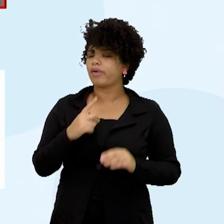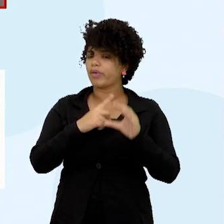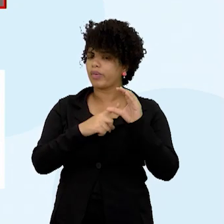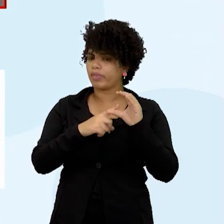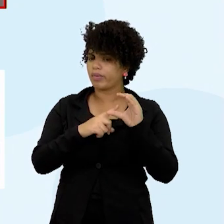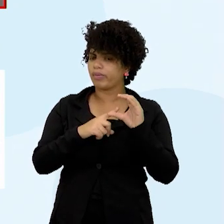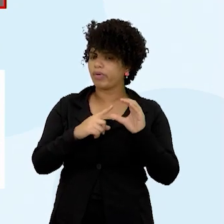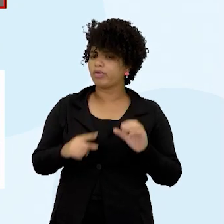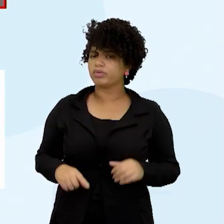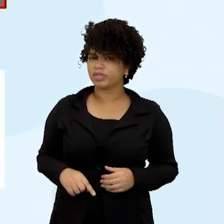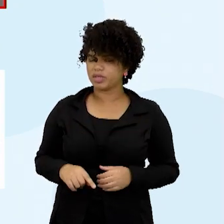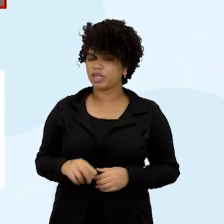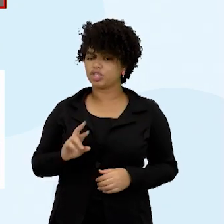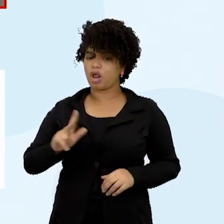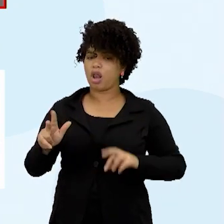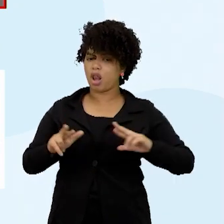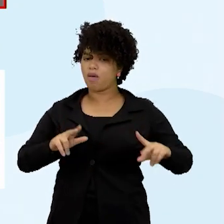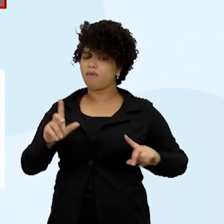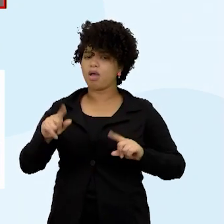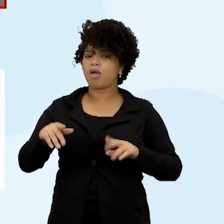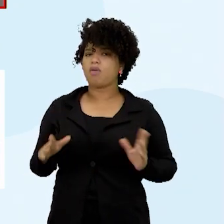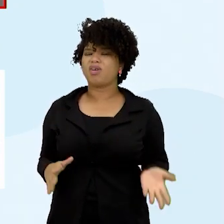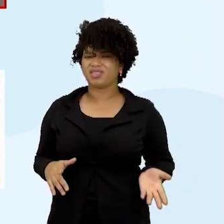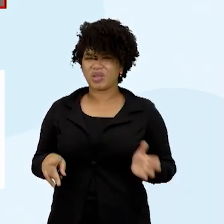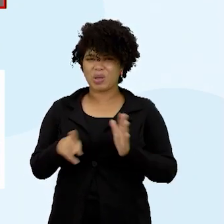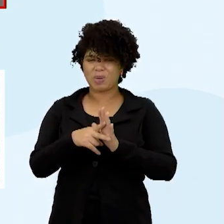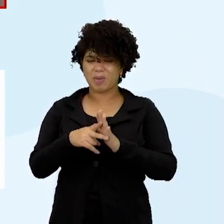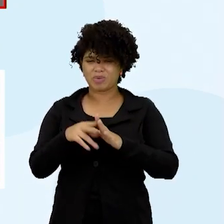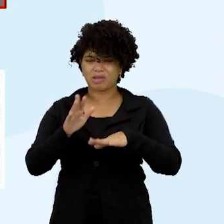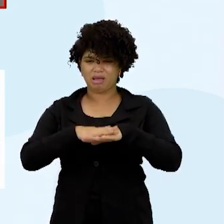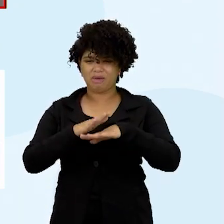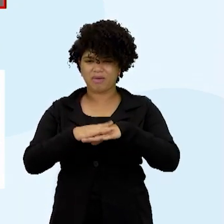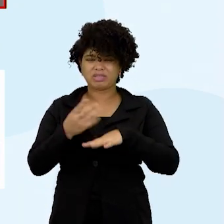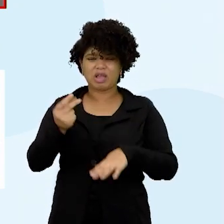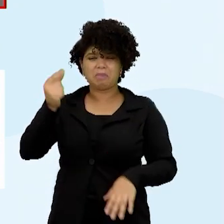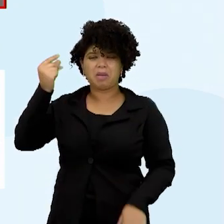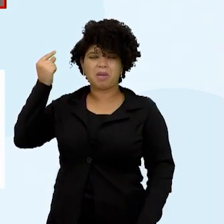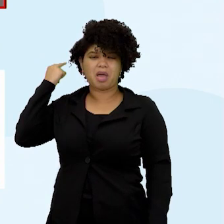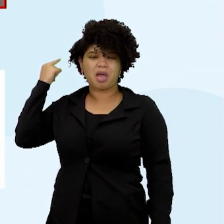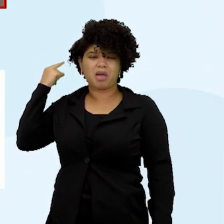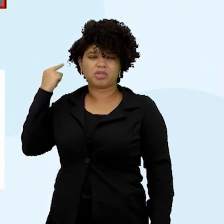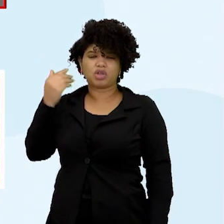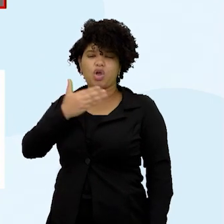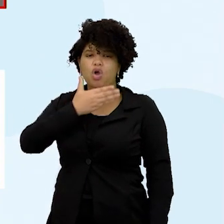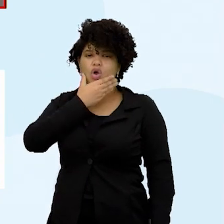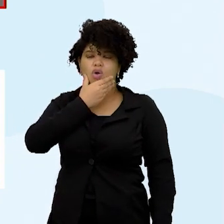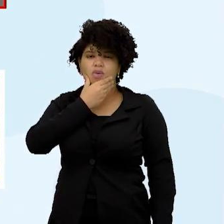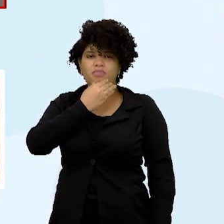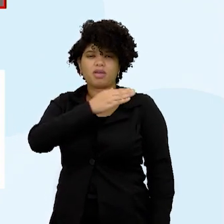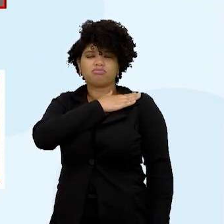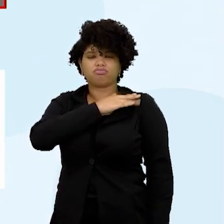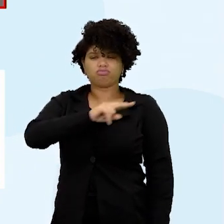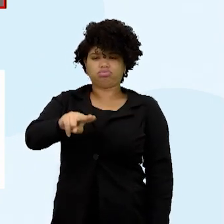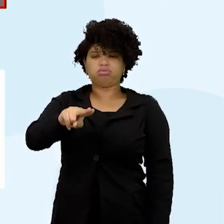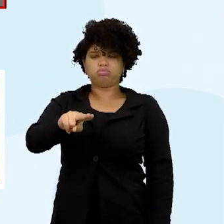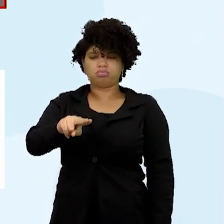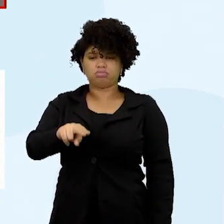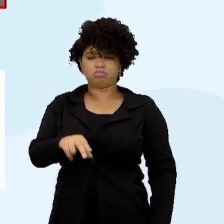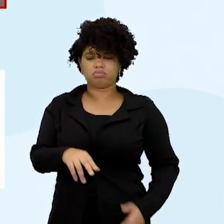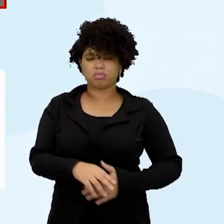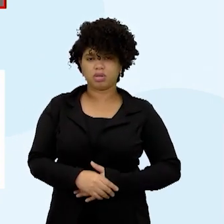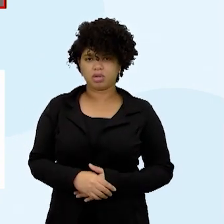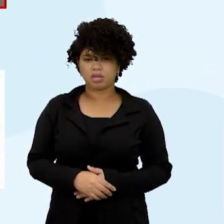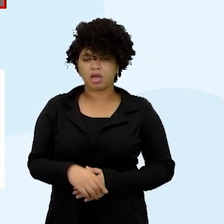comunismo bem diferentão daquele modelo que rolou na época do Stalin. Vamos ver aqui como que aconteceu